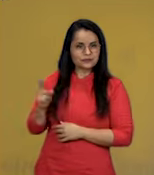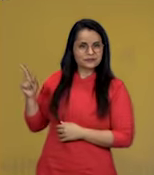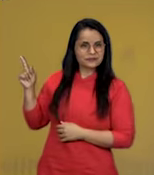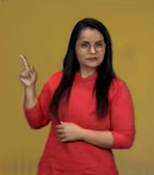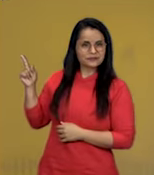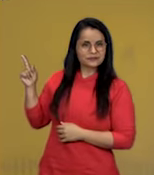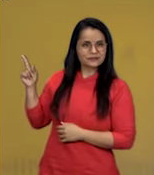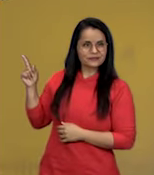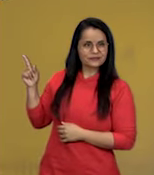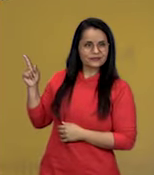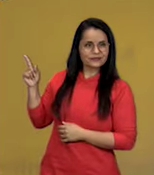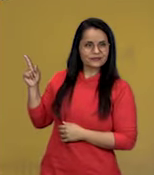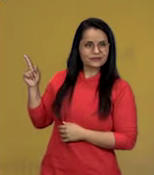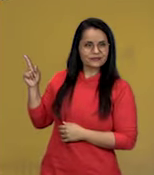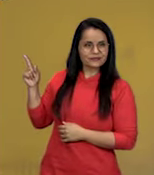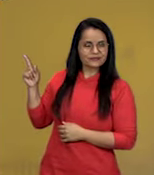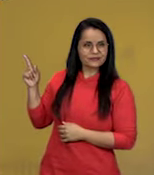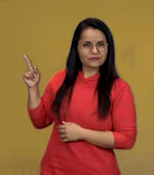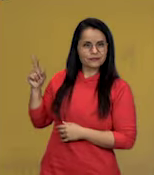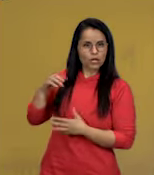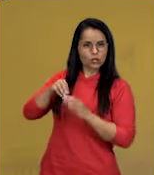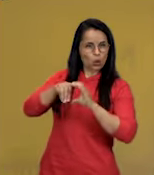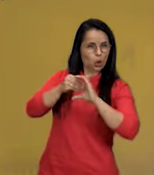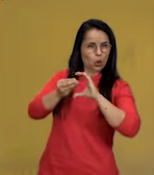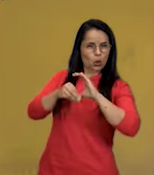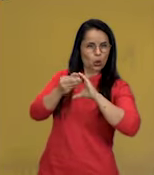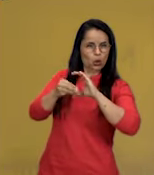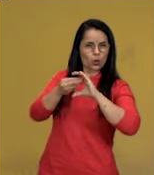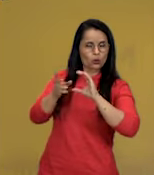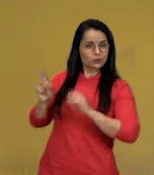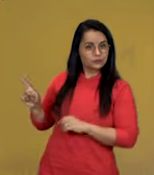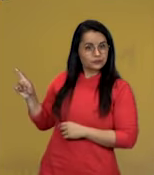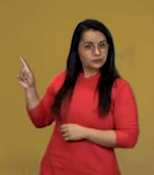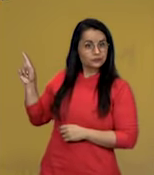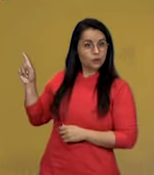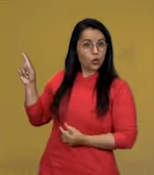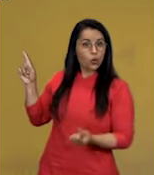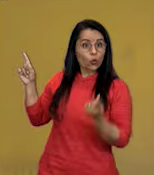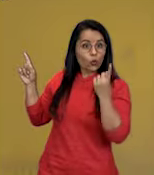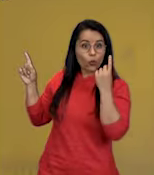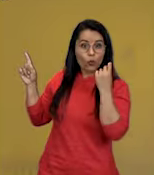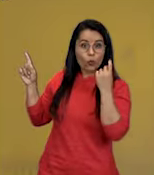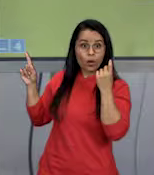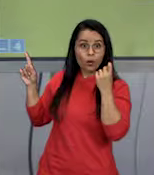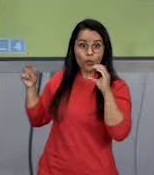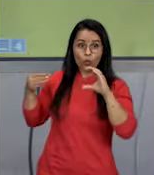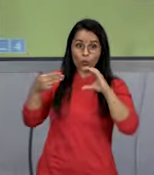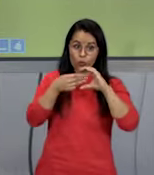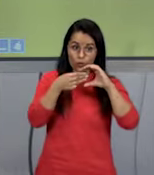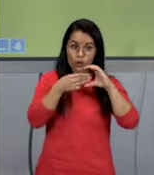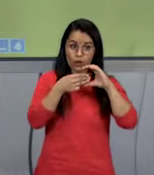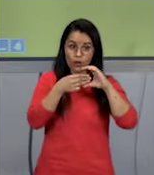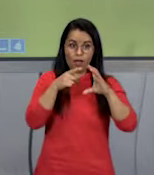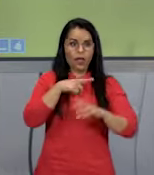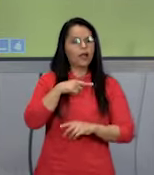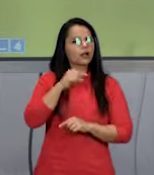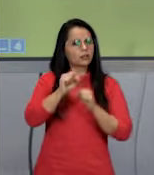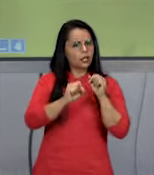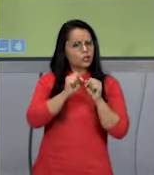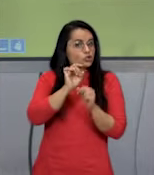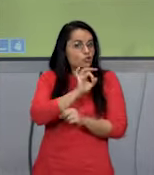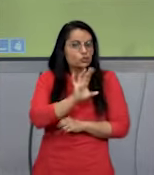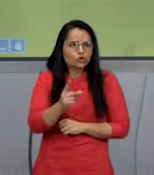Olha o material genético aqui, disperso. Uma única célula. As bactérias possuem